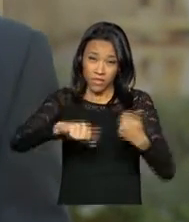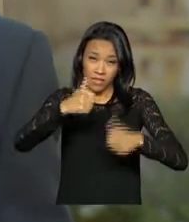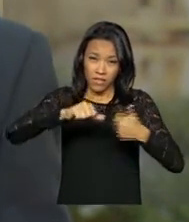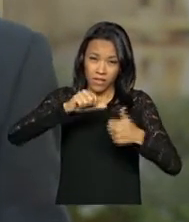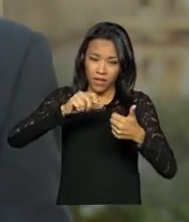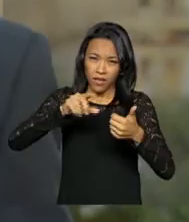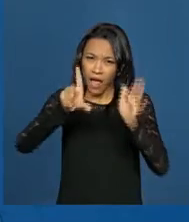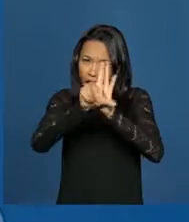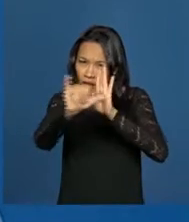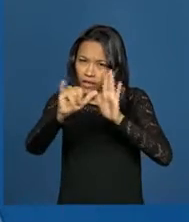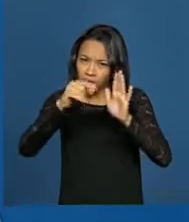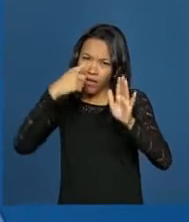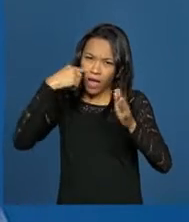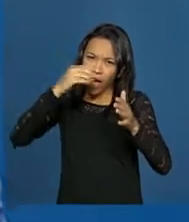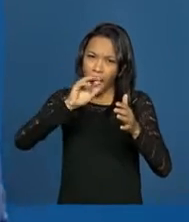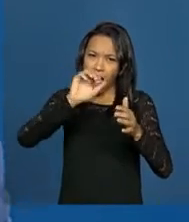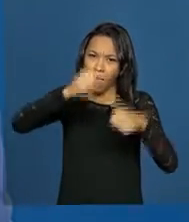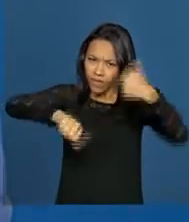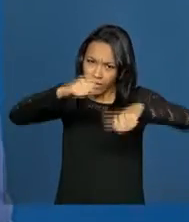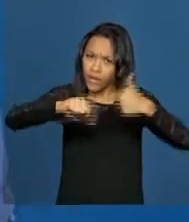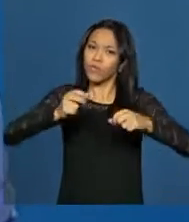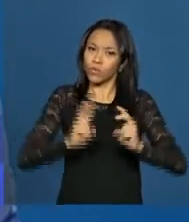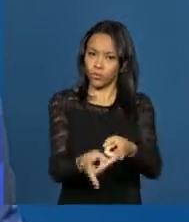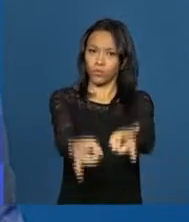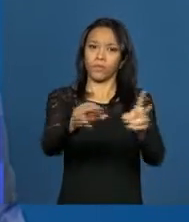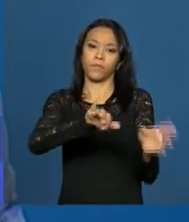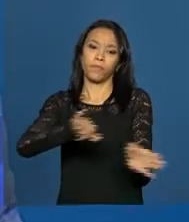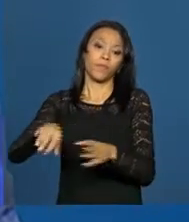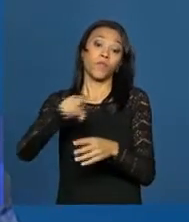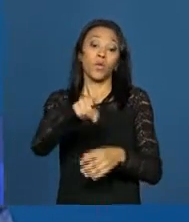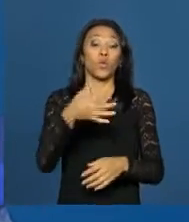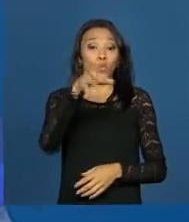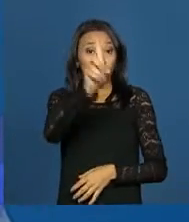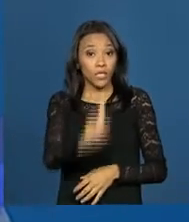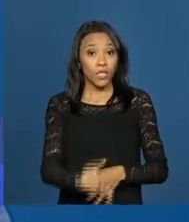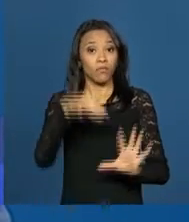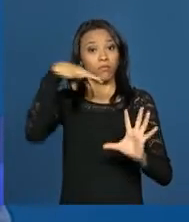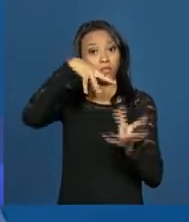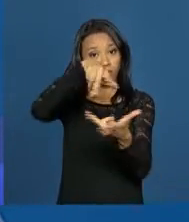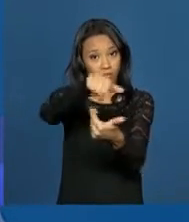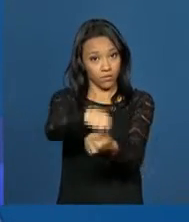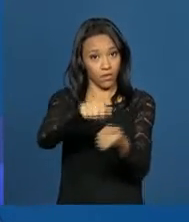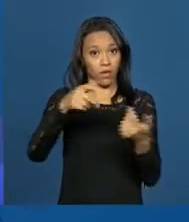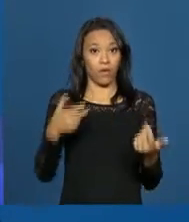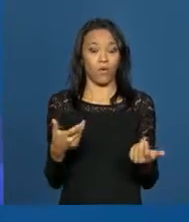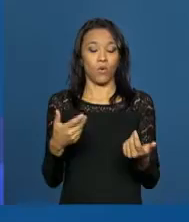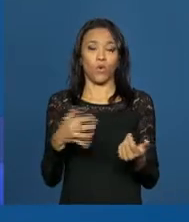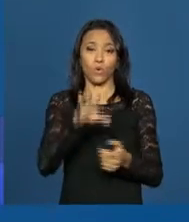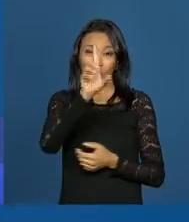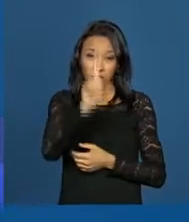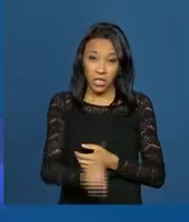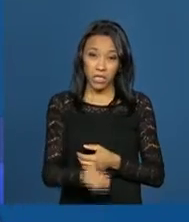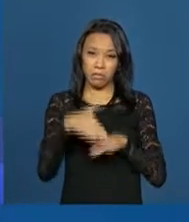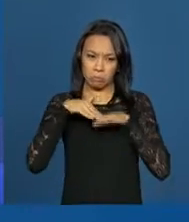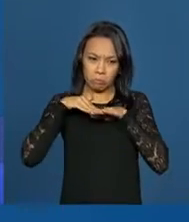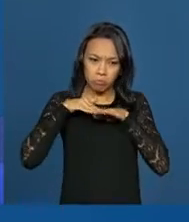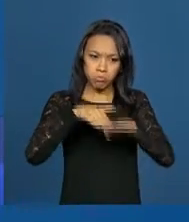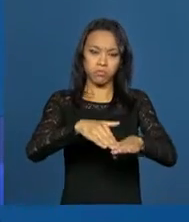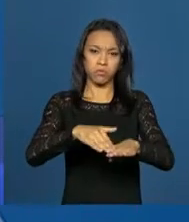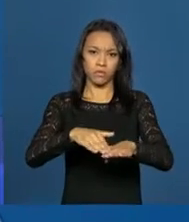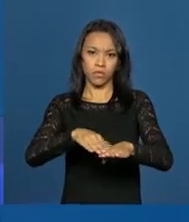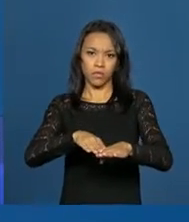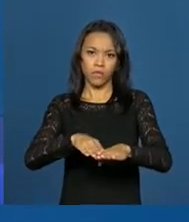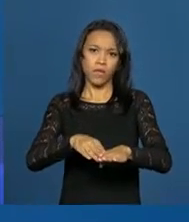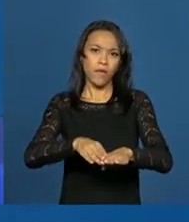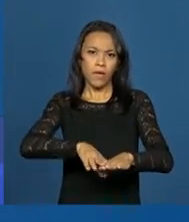continua viva. O direito internacional, o direito coercitivo, que obriga